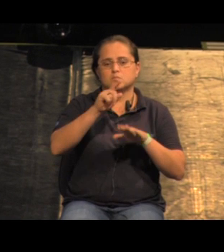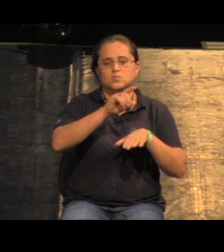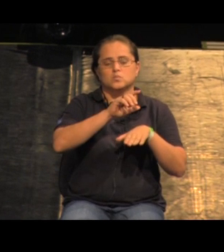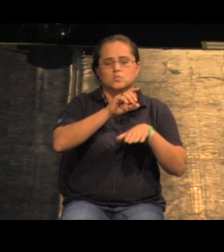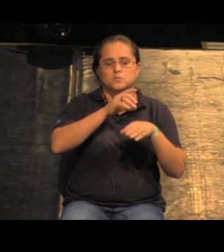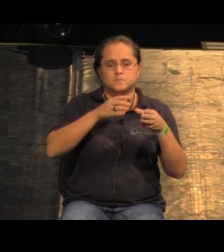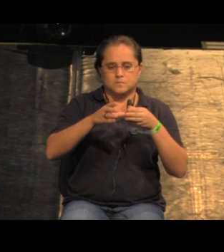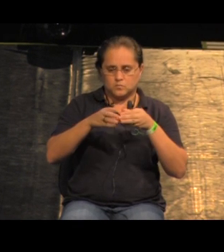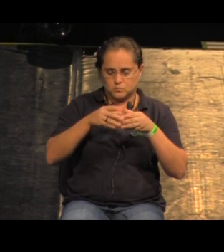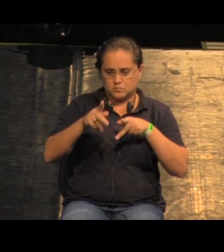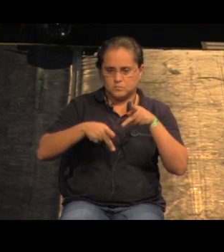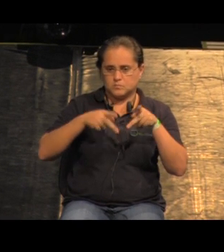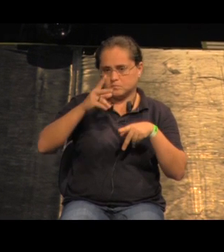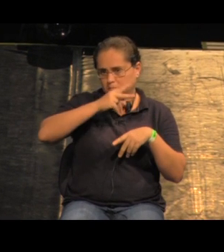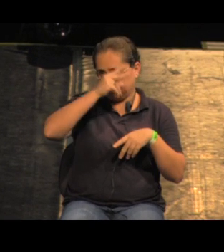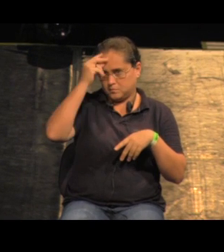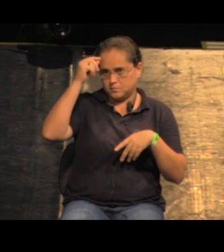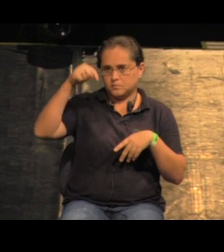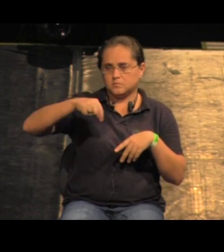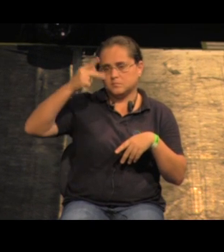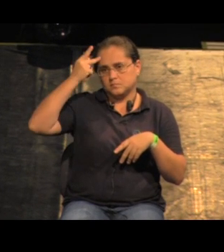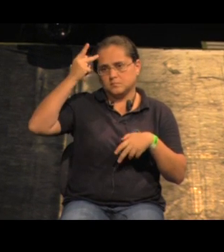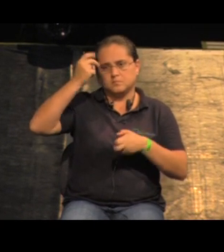público para a Prefeitura de São Paulo, de 2004.